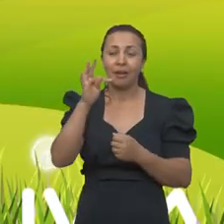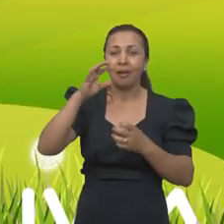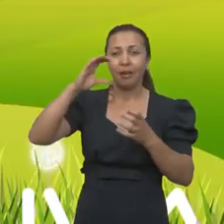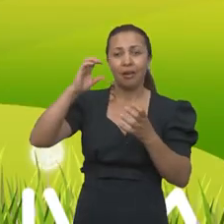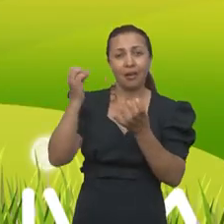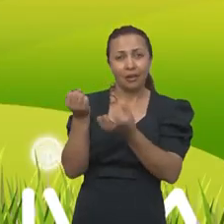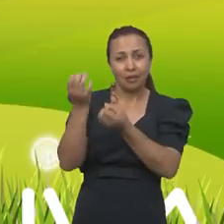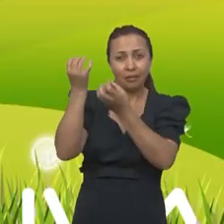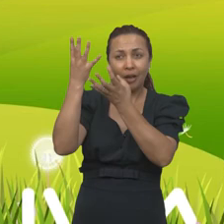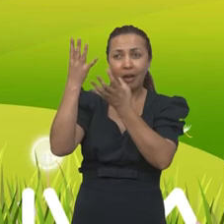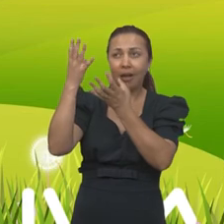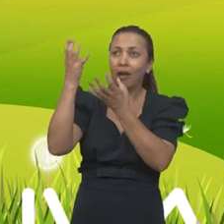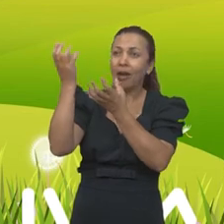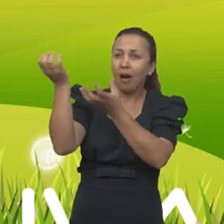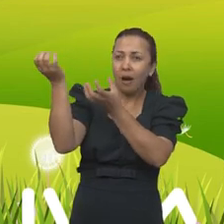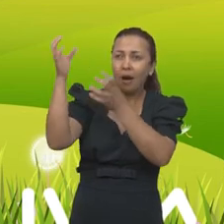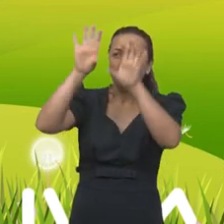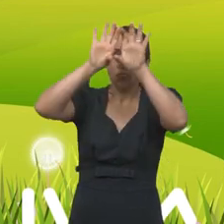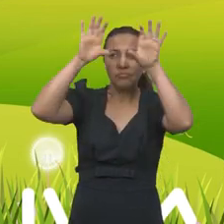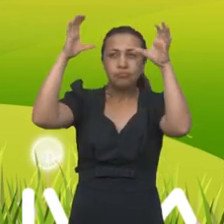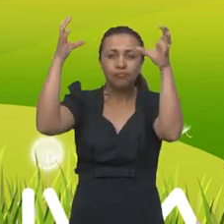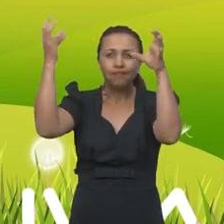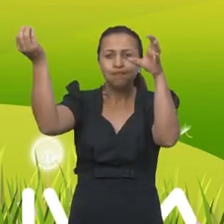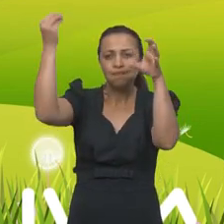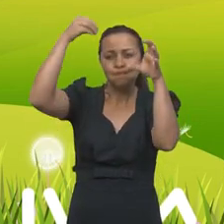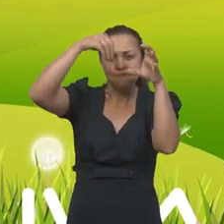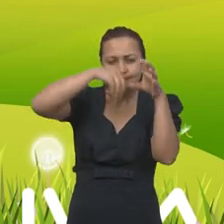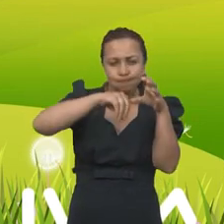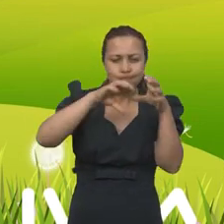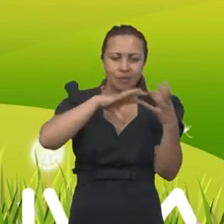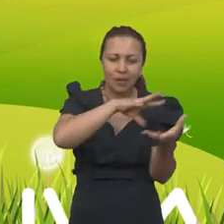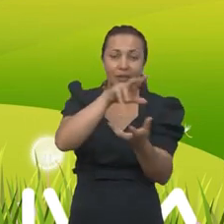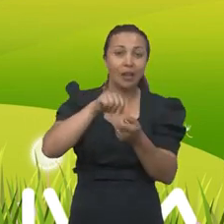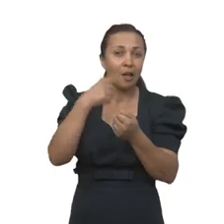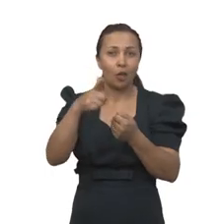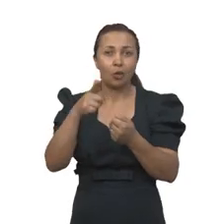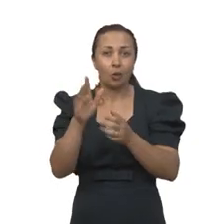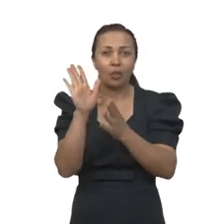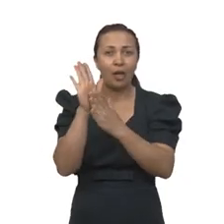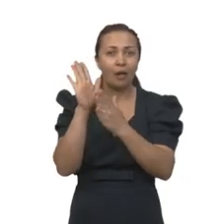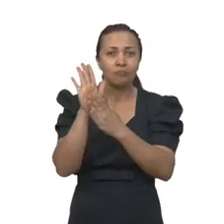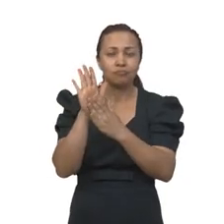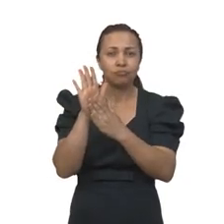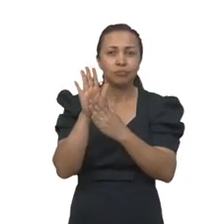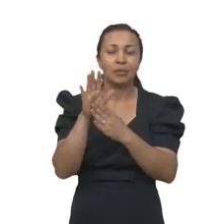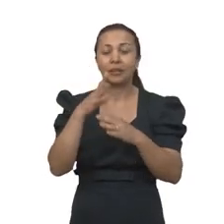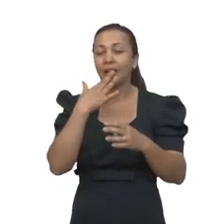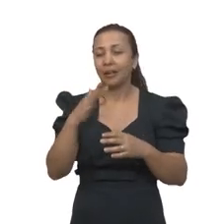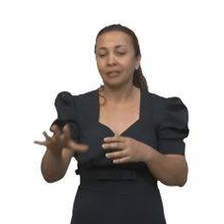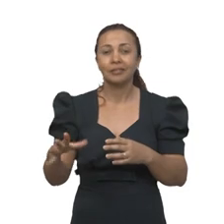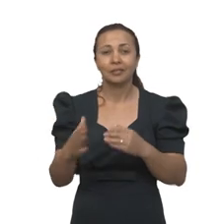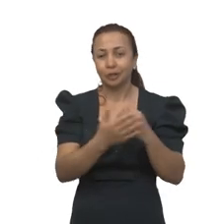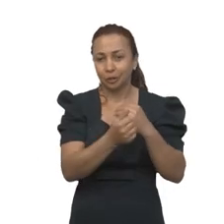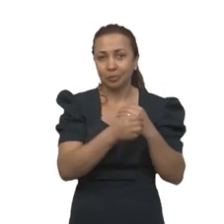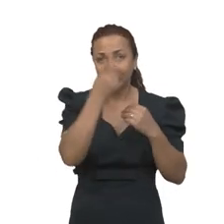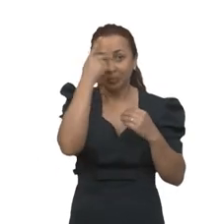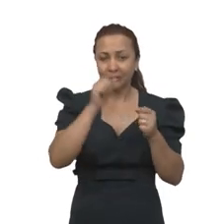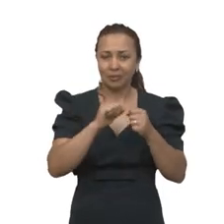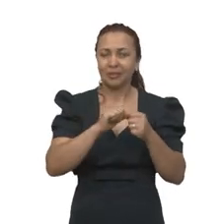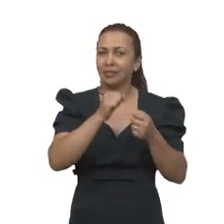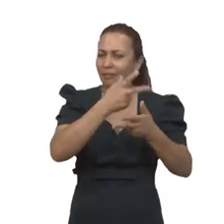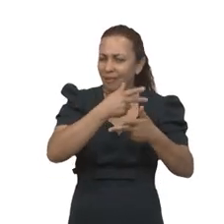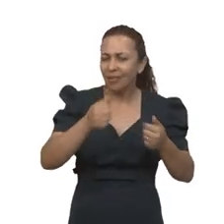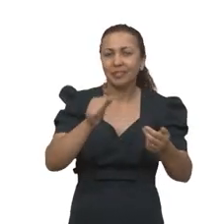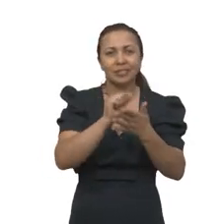vem ao planeta Terra e ele não tem as mãozinhas. Então a criança é convidada a fazer uma série de